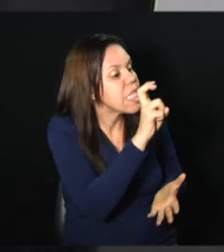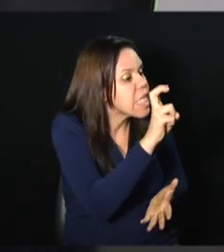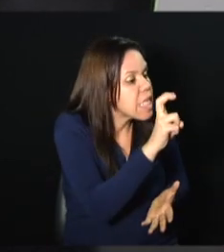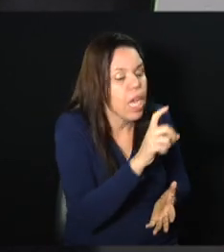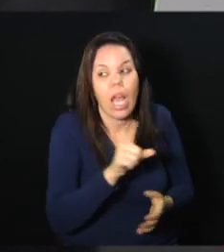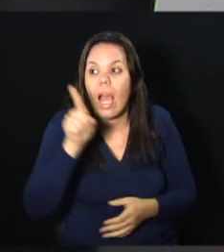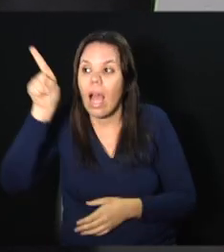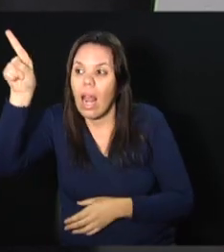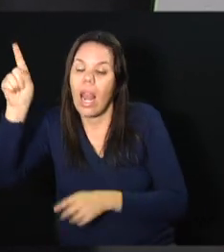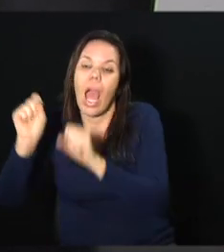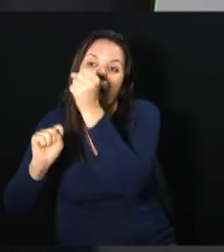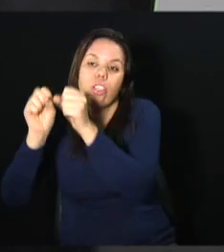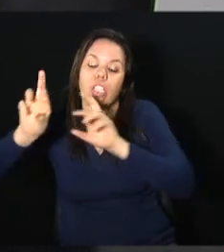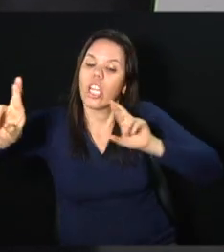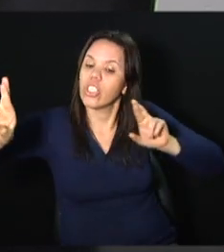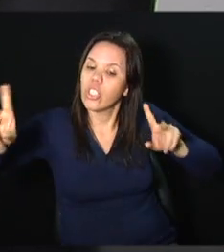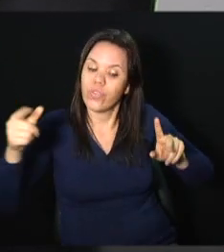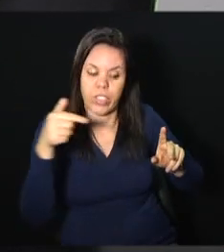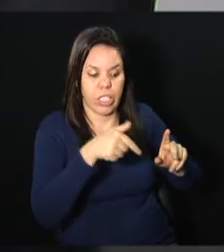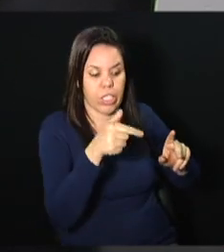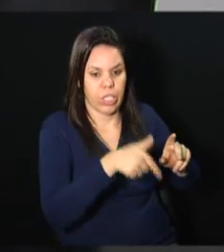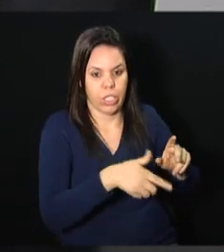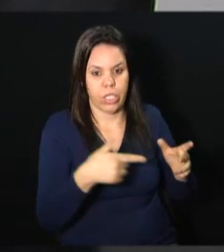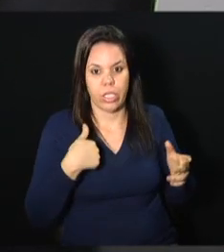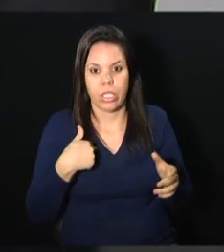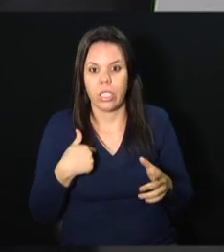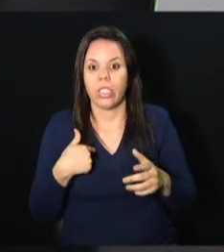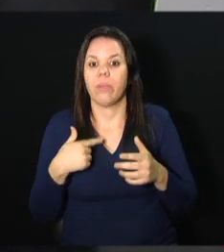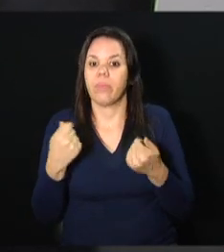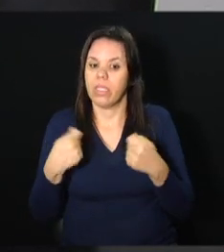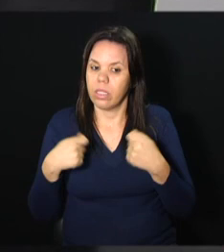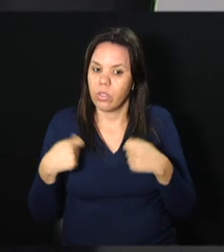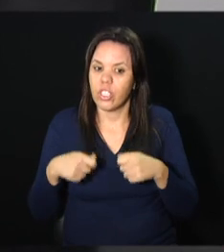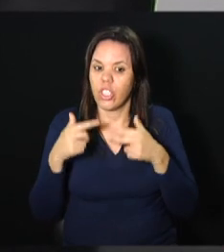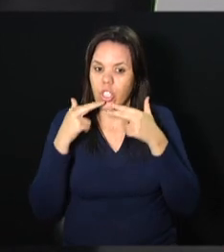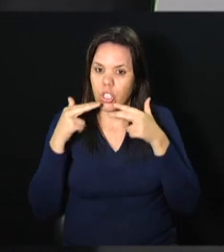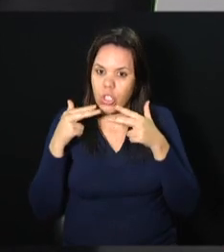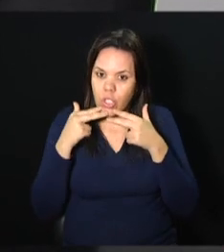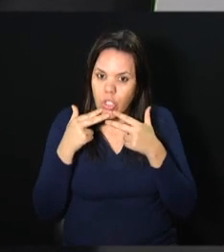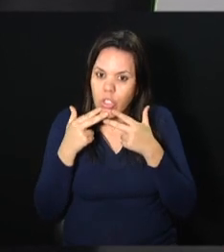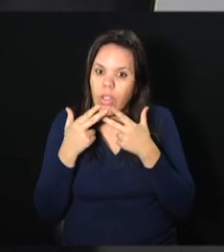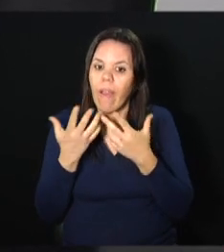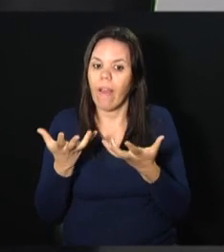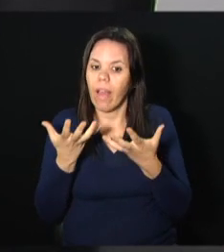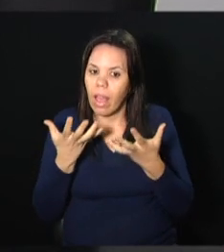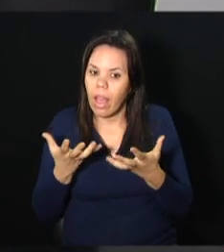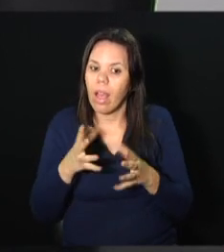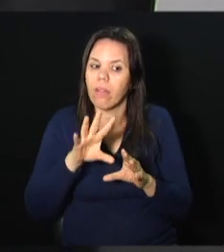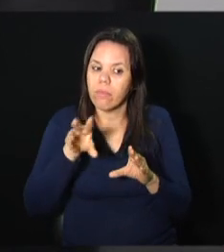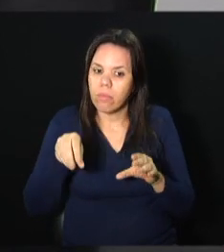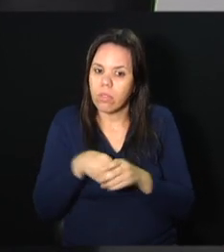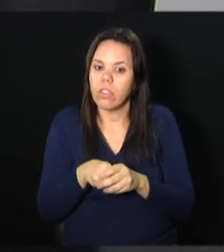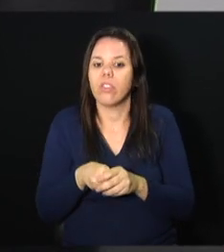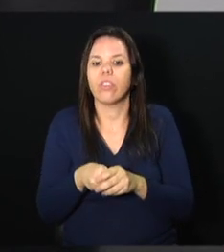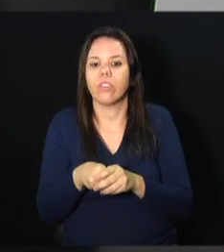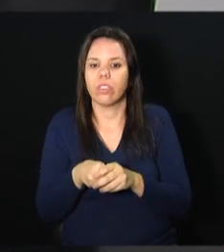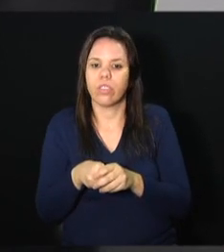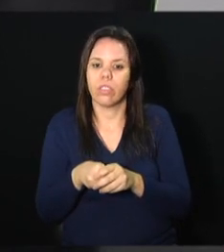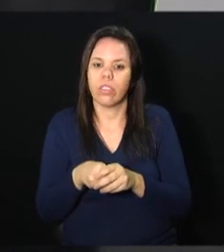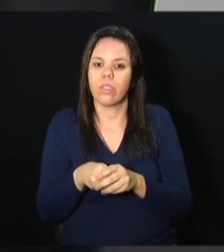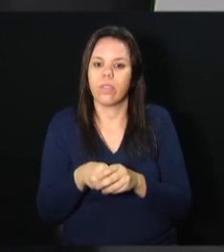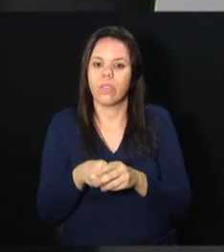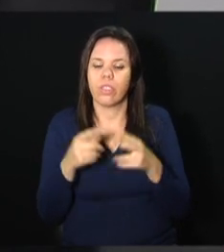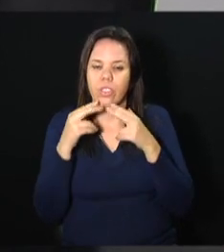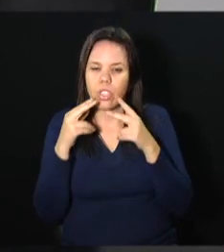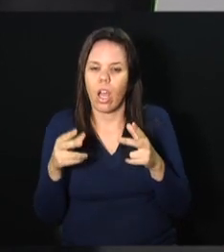indústria não é assim. A indústria está se modernizando, ela está buscando meios de... Eles estão